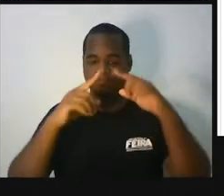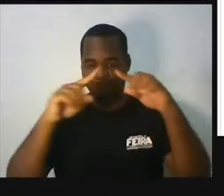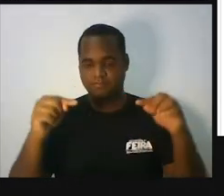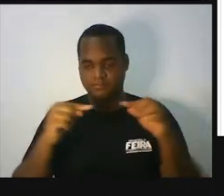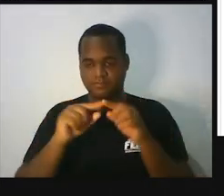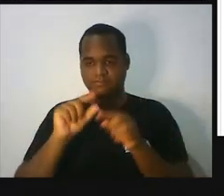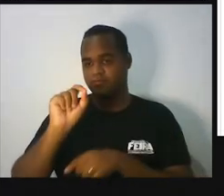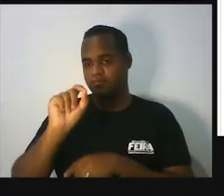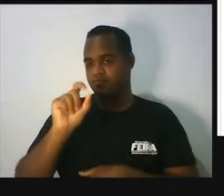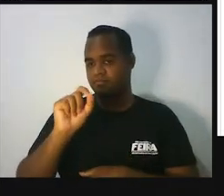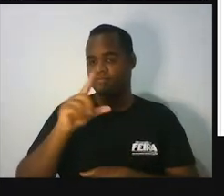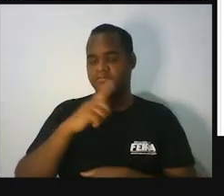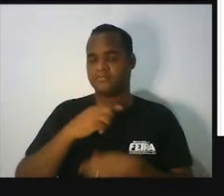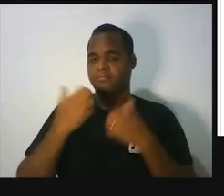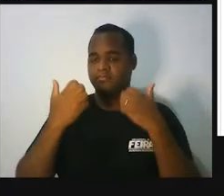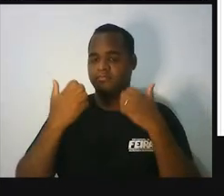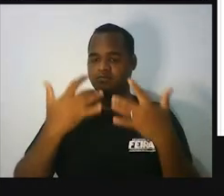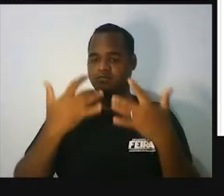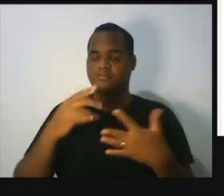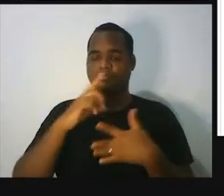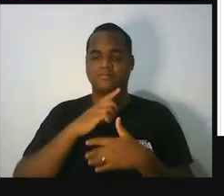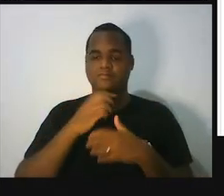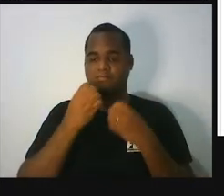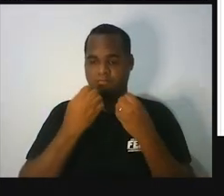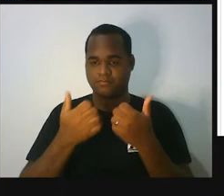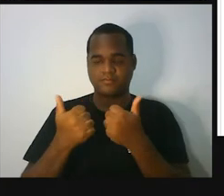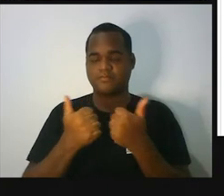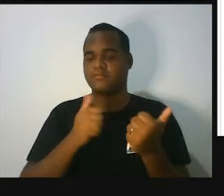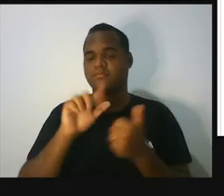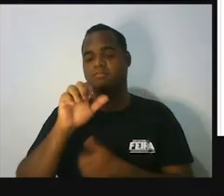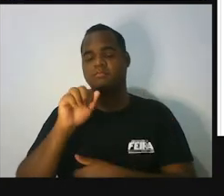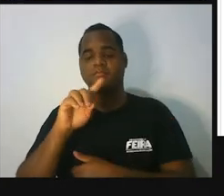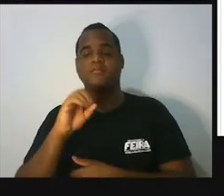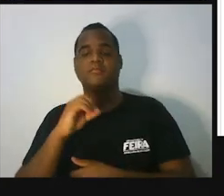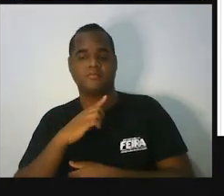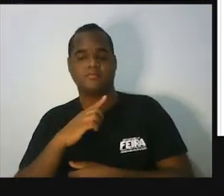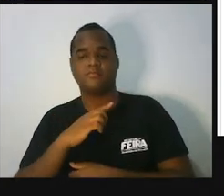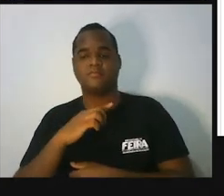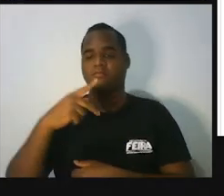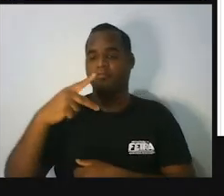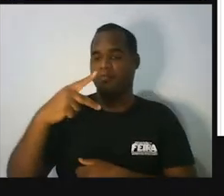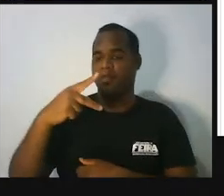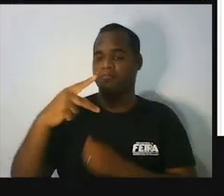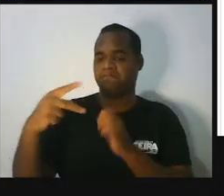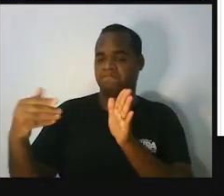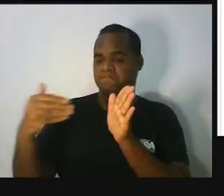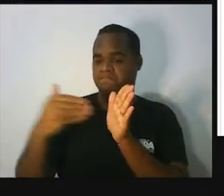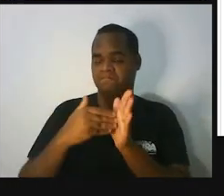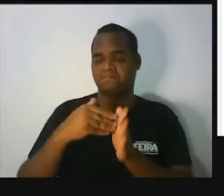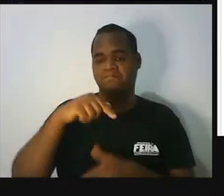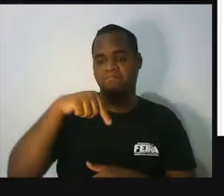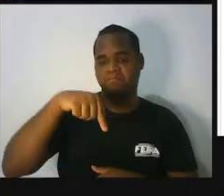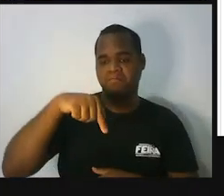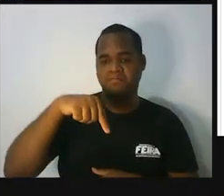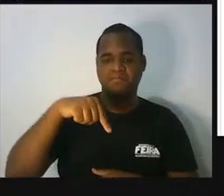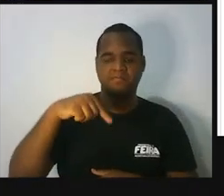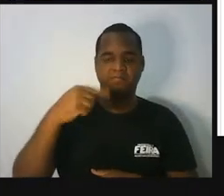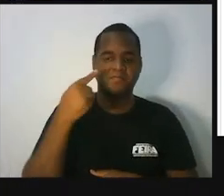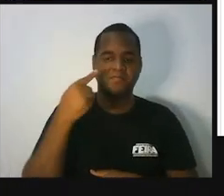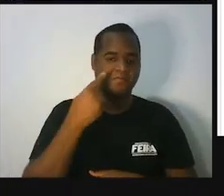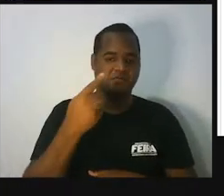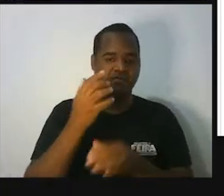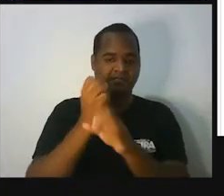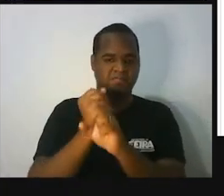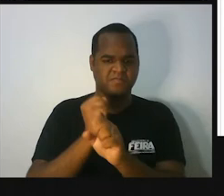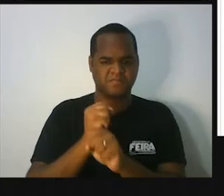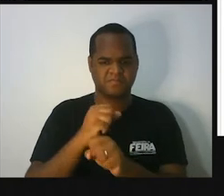azul medir os lados também. Então, eu vou medir o lado aqui que vai do ponto P até o ponto Q. E quando eu medir o lado,